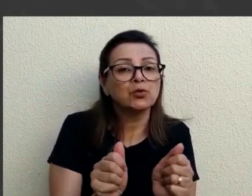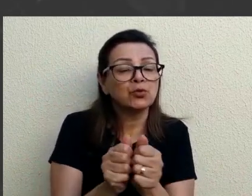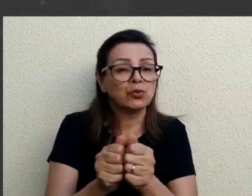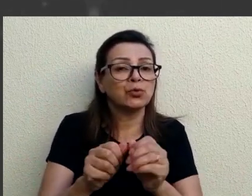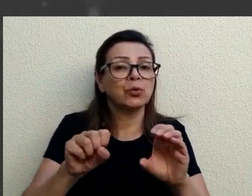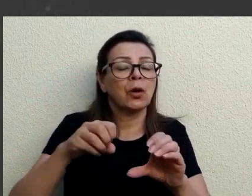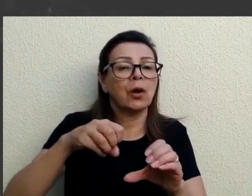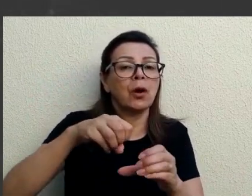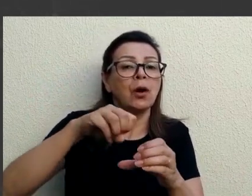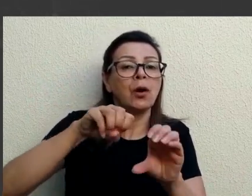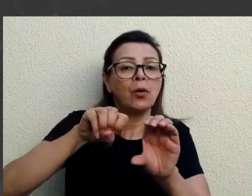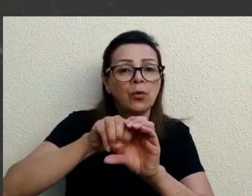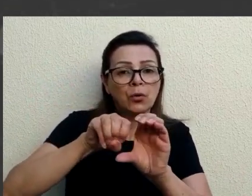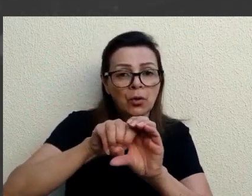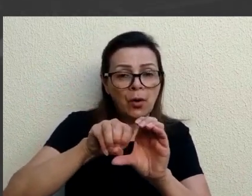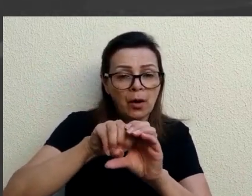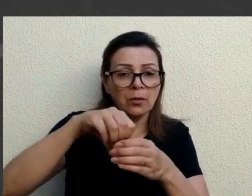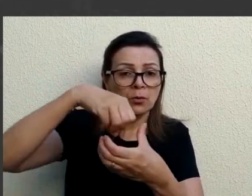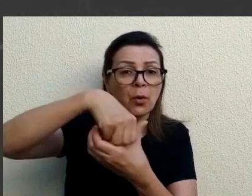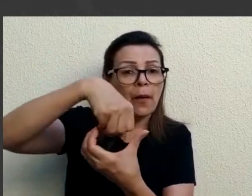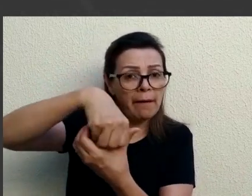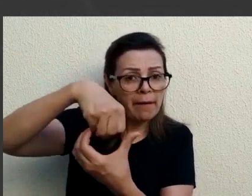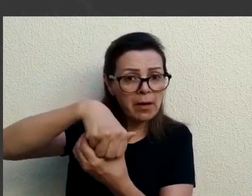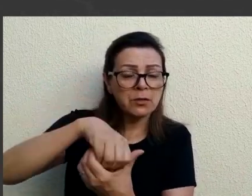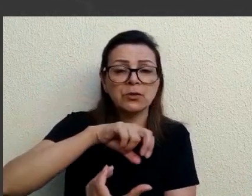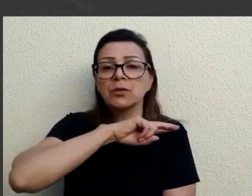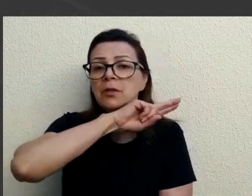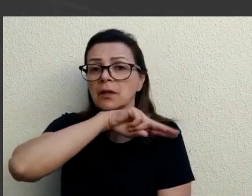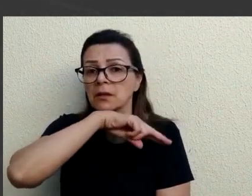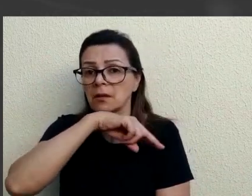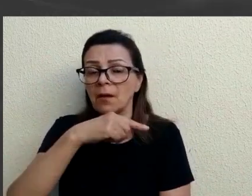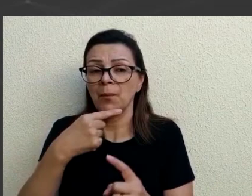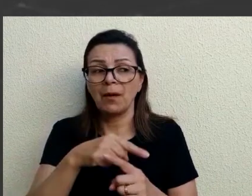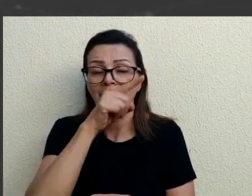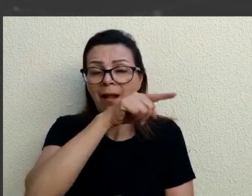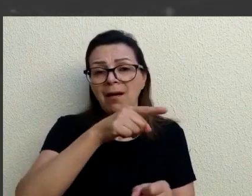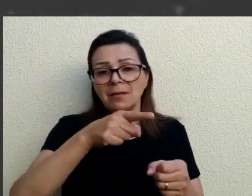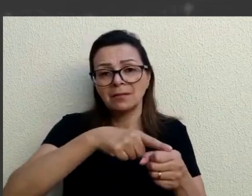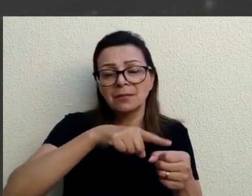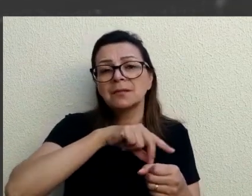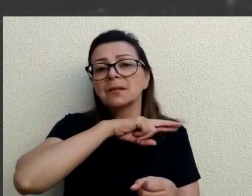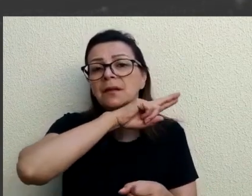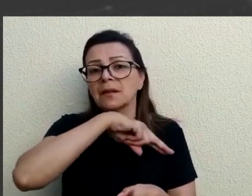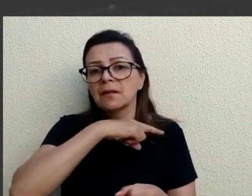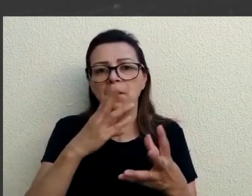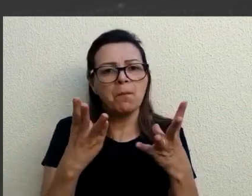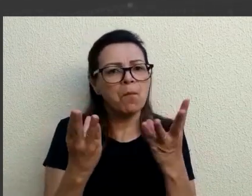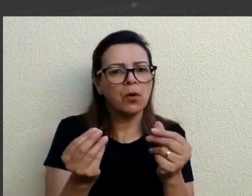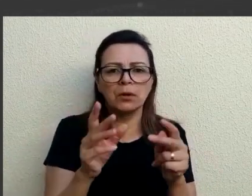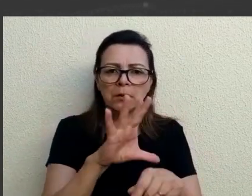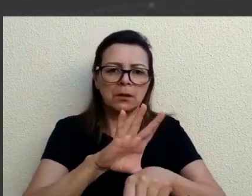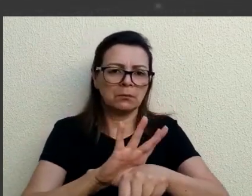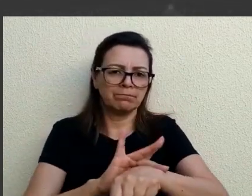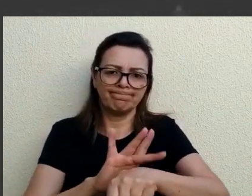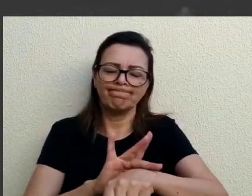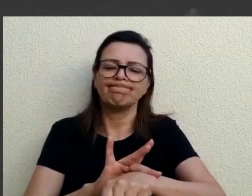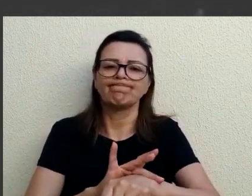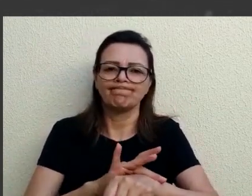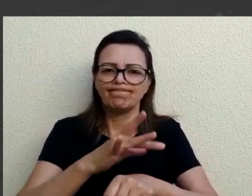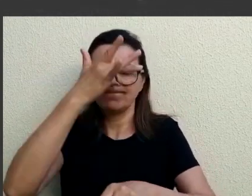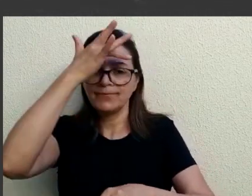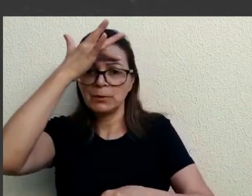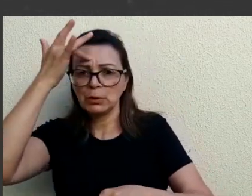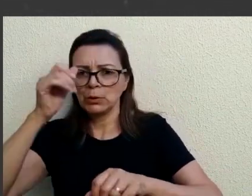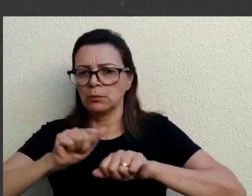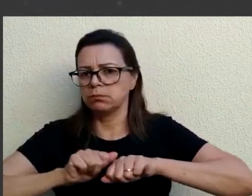União Oeste de Cascavel, porque lá também está com um caso bem crítico de pessoas infectadas, para começar a passar o kit